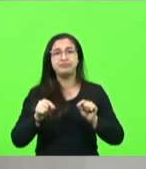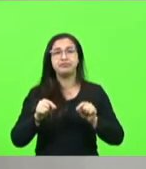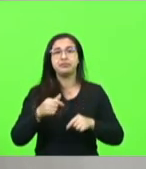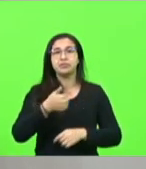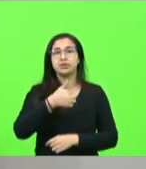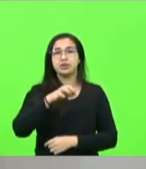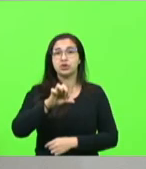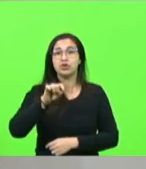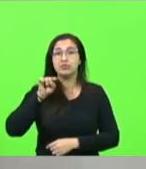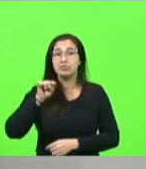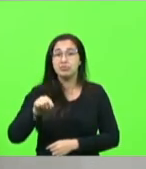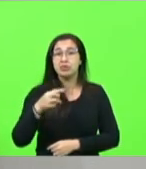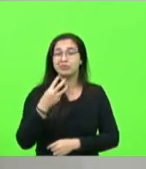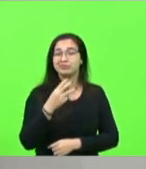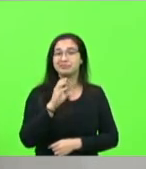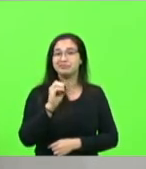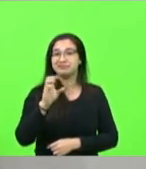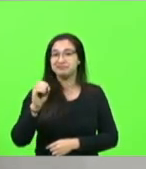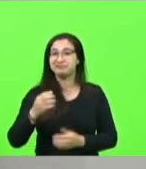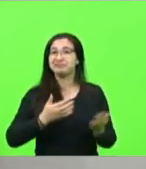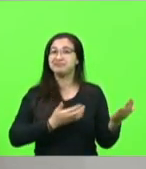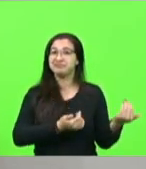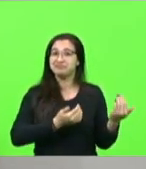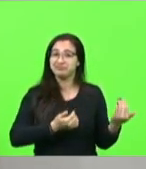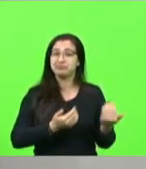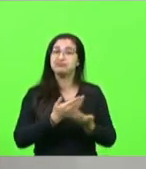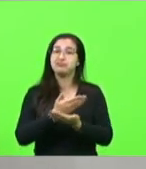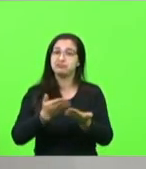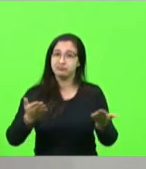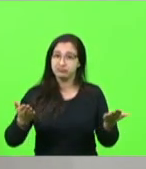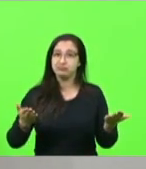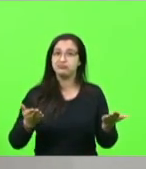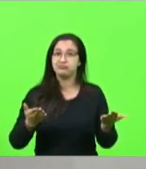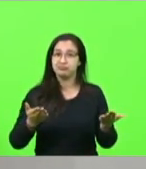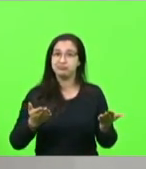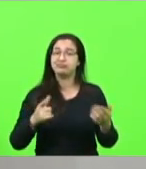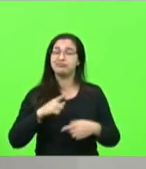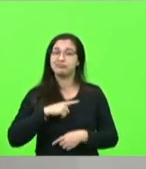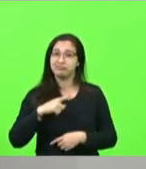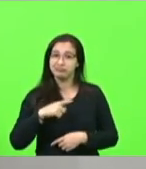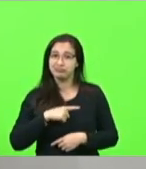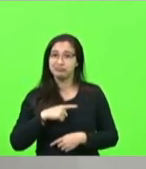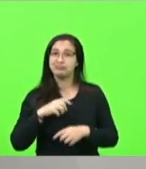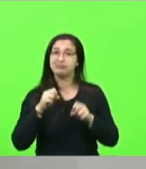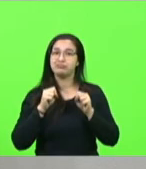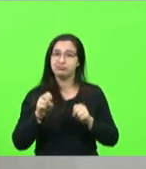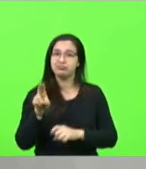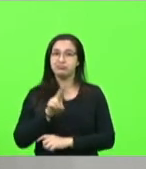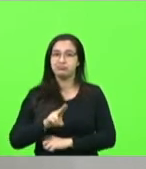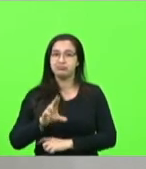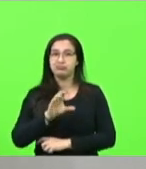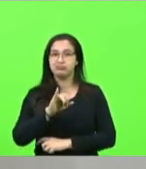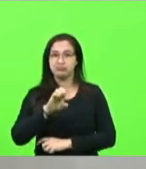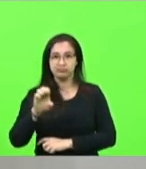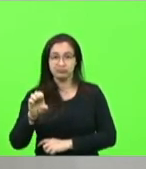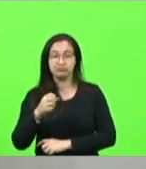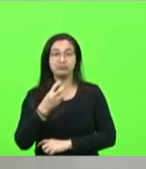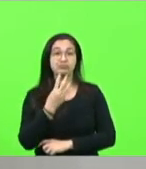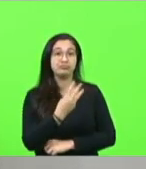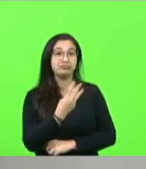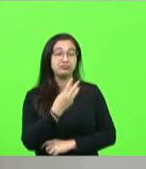.300 jovens estão sendo assistidos e acompanhados pelo CIE, 13.000 deles